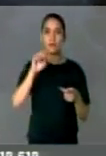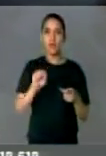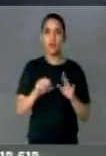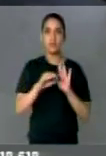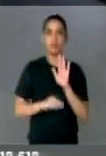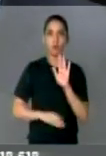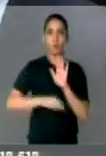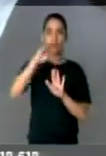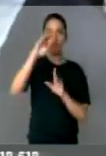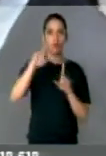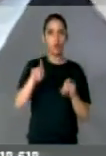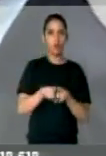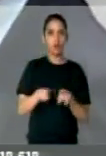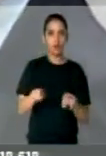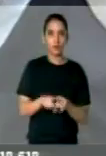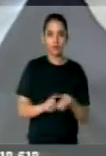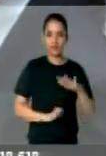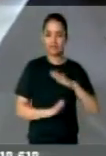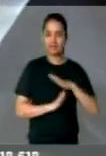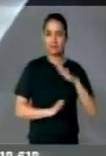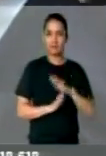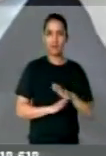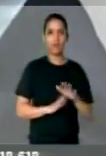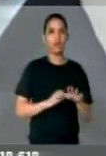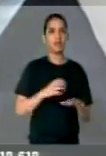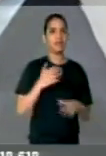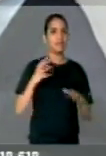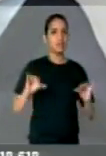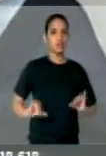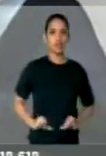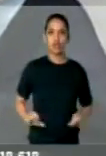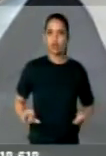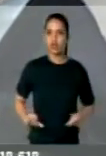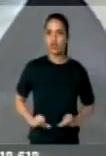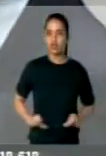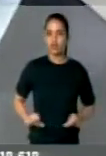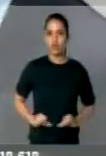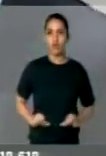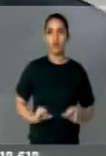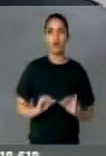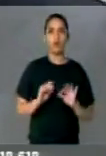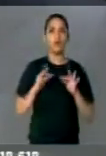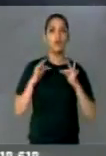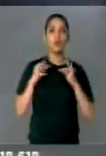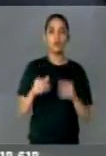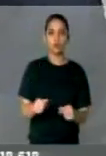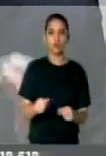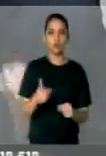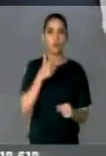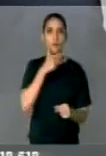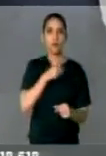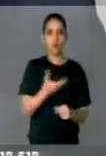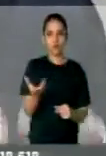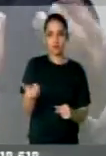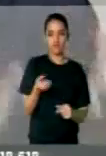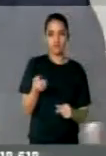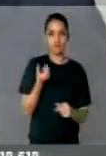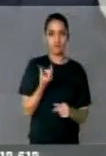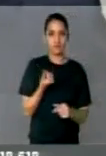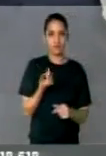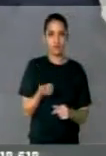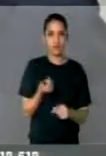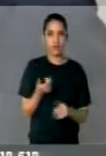prejudicando as empresas e os empresários do setor produtivo do estado do Paraná. Tudo isso para cuidar do